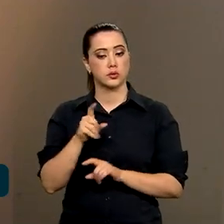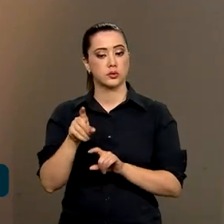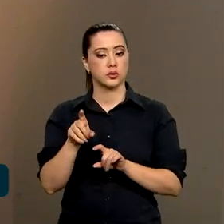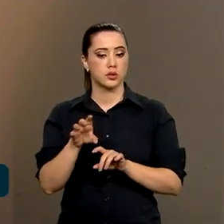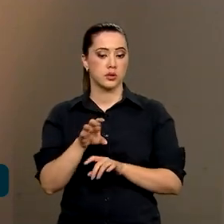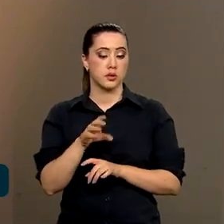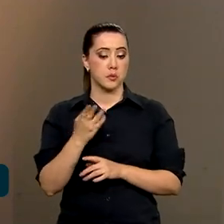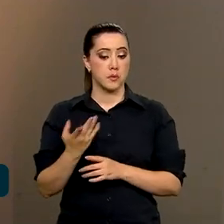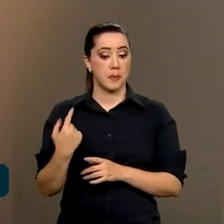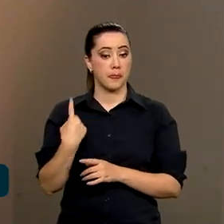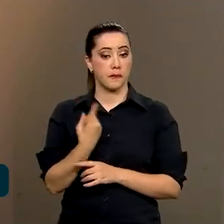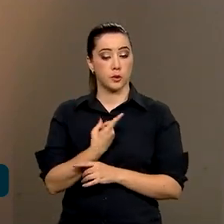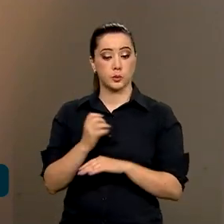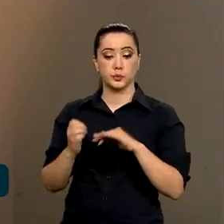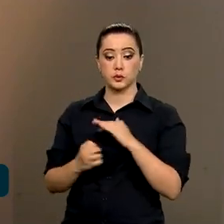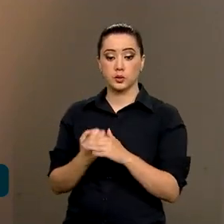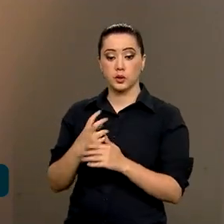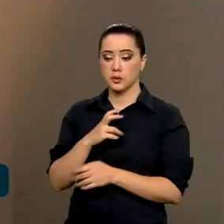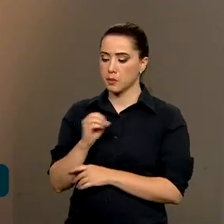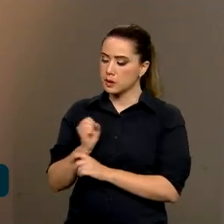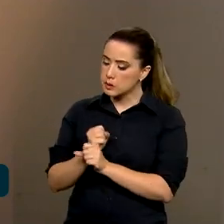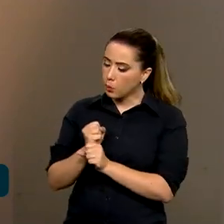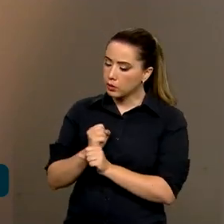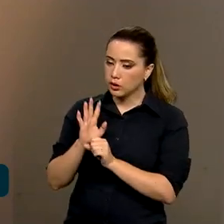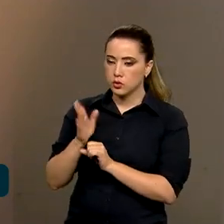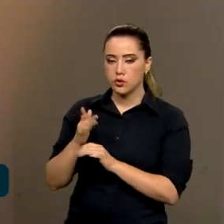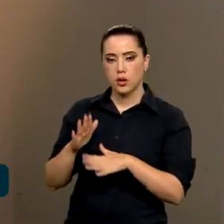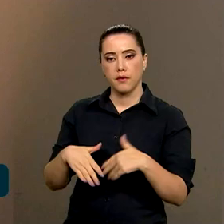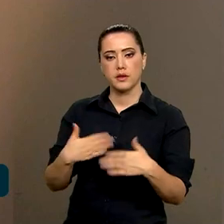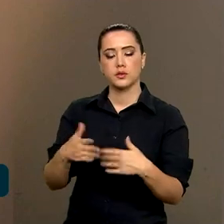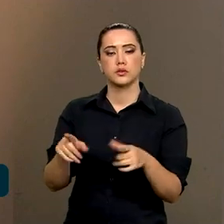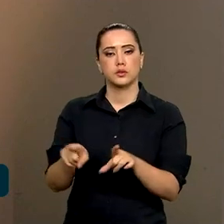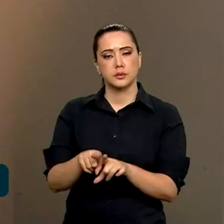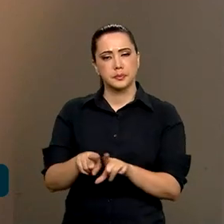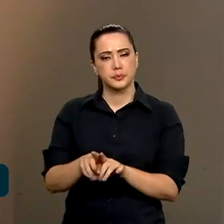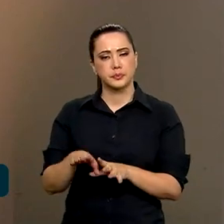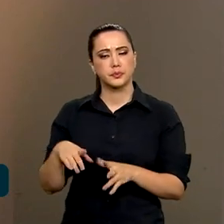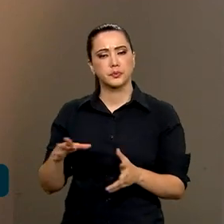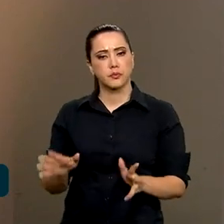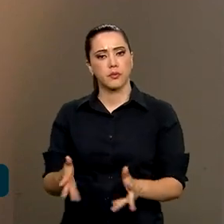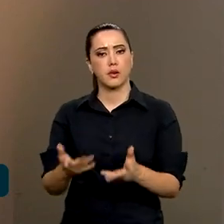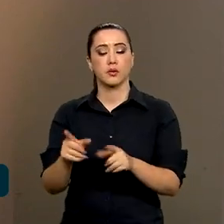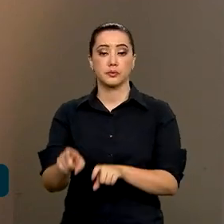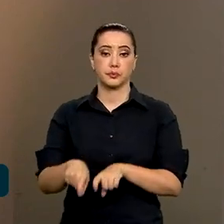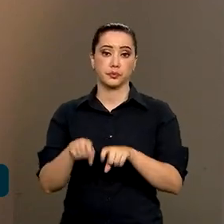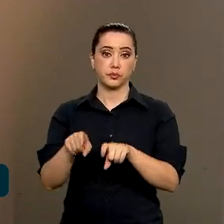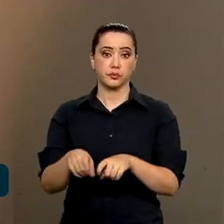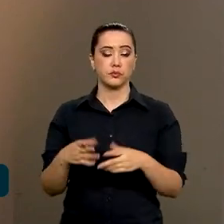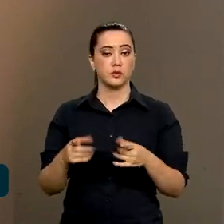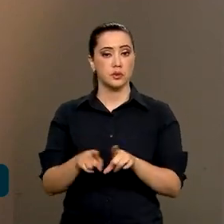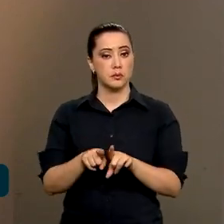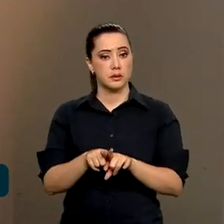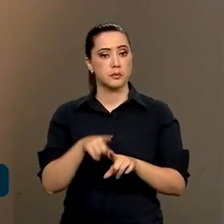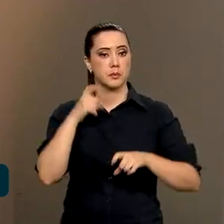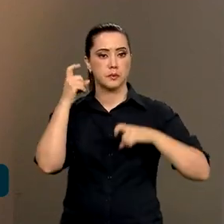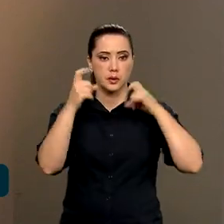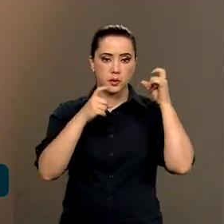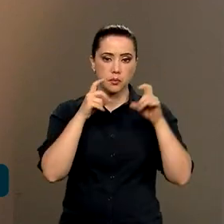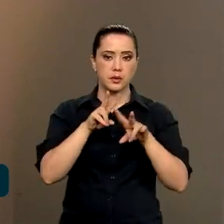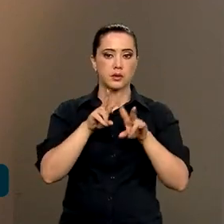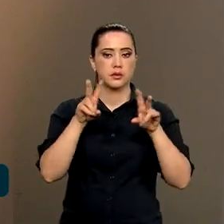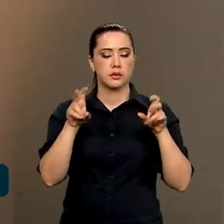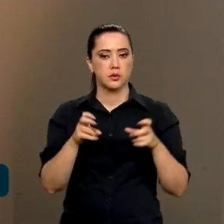no decorrer desses 50 anos, também nós avançamos com a intensificação agropecuária, mas sempre preocupado com sistemas